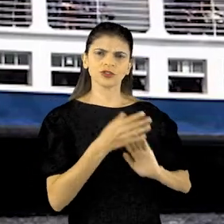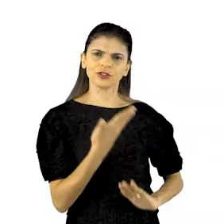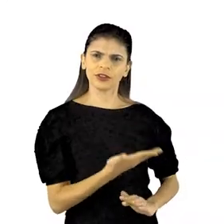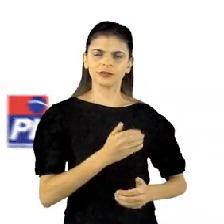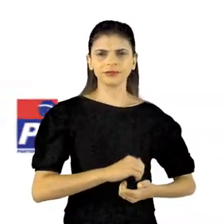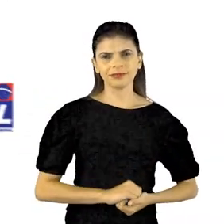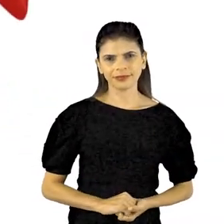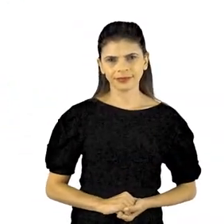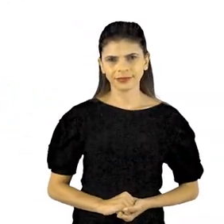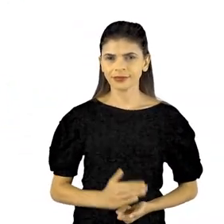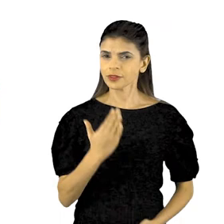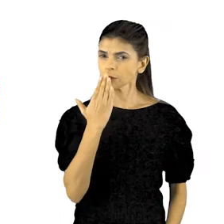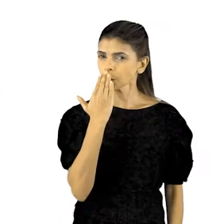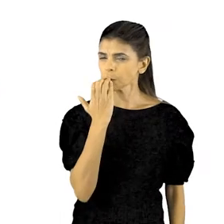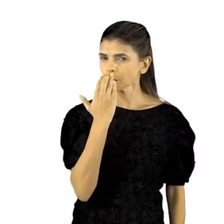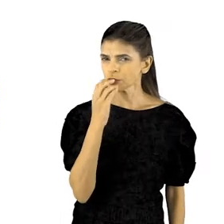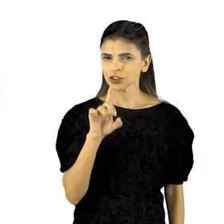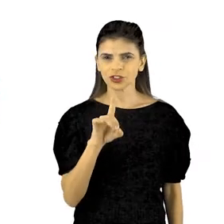projeto.